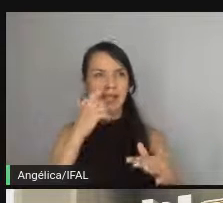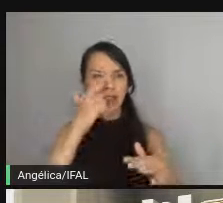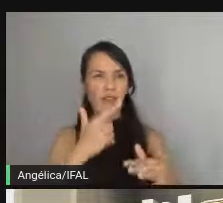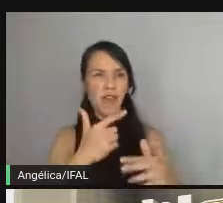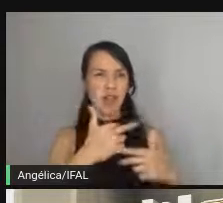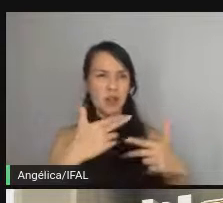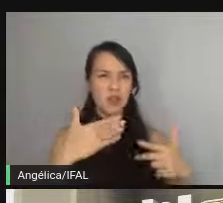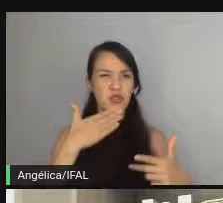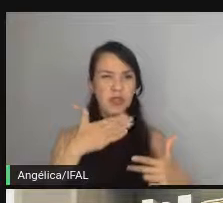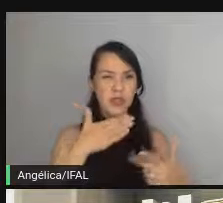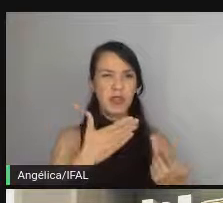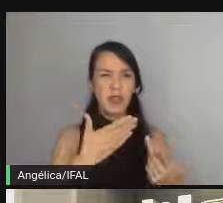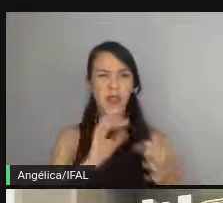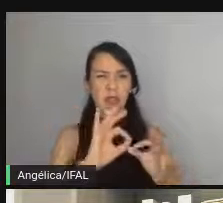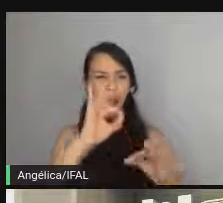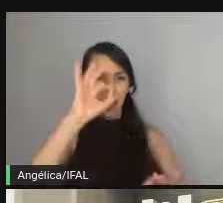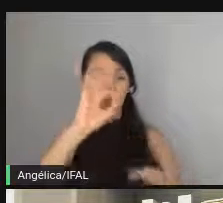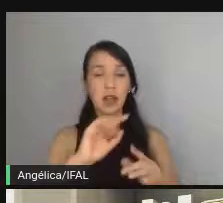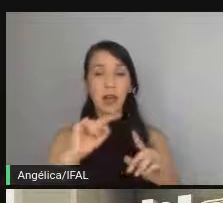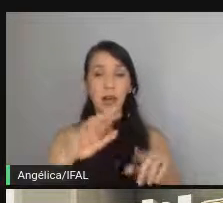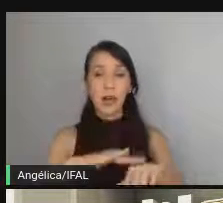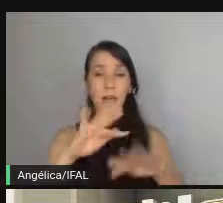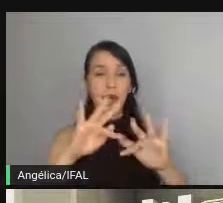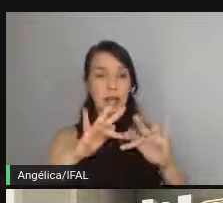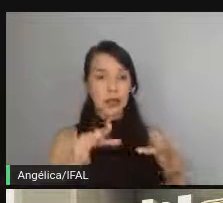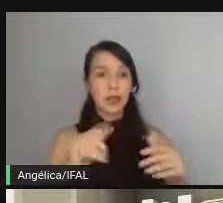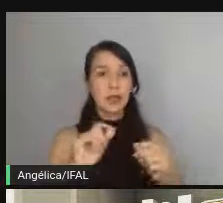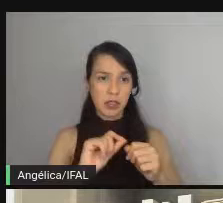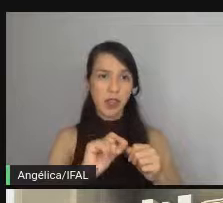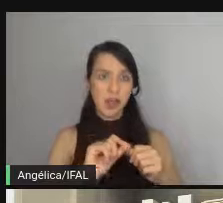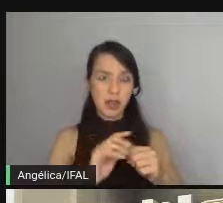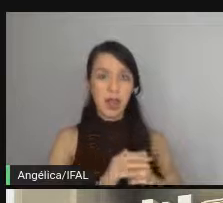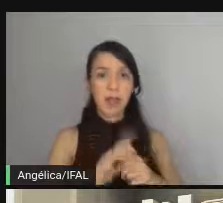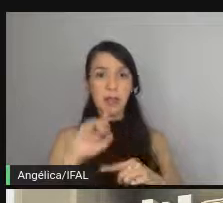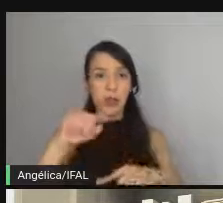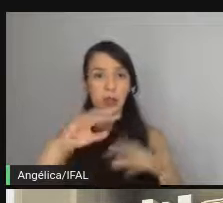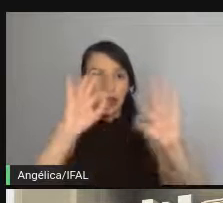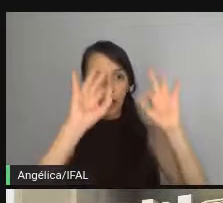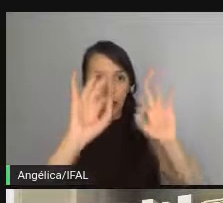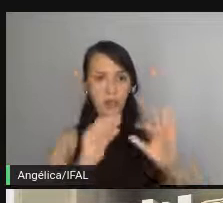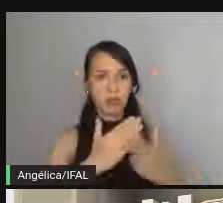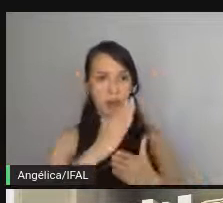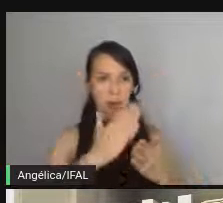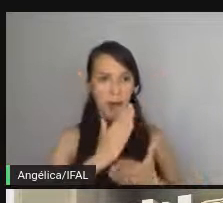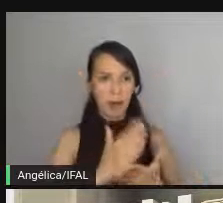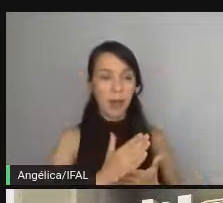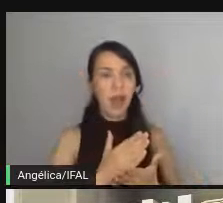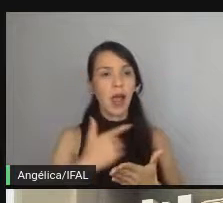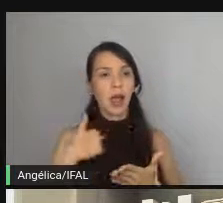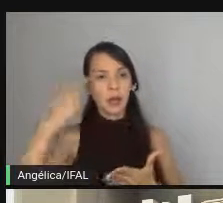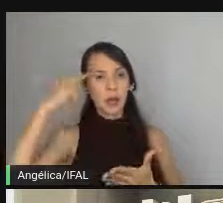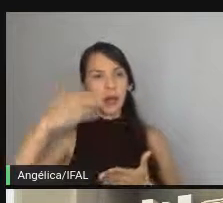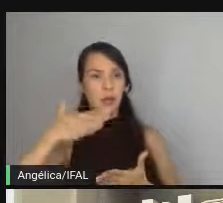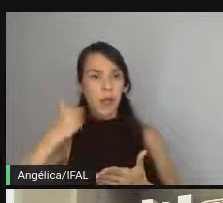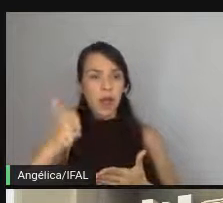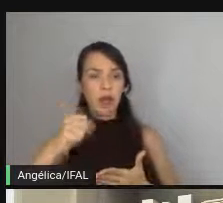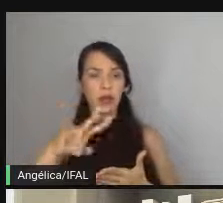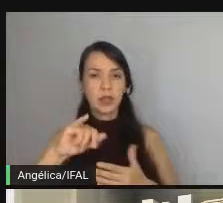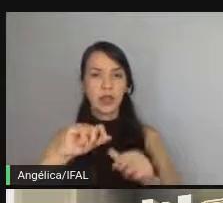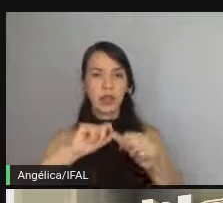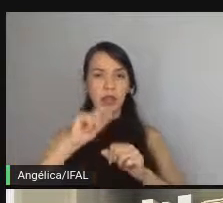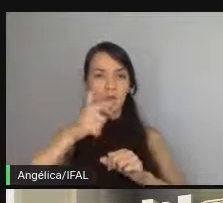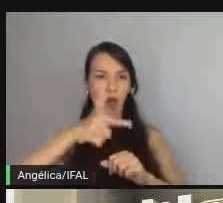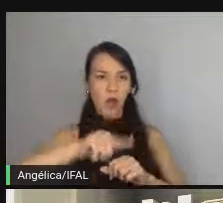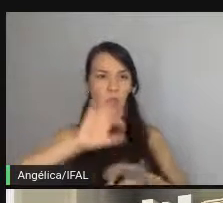feio mesmo que fique grande o mais simples possível faça depois que tudo estiver passando pense em melhorar porque aí você vai refatorar